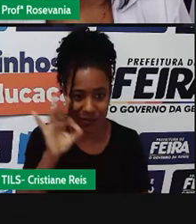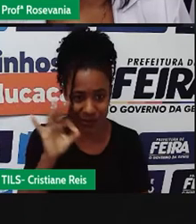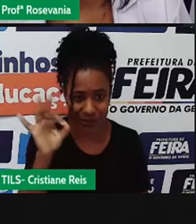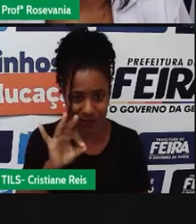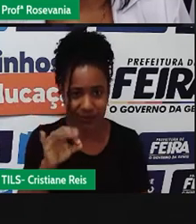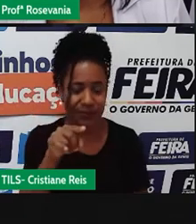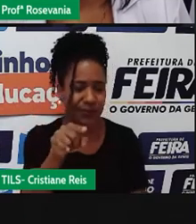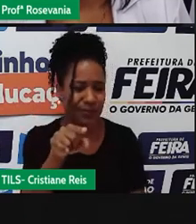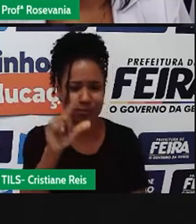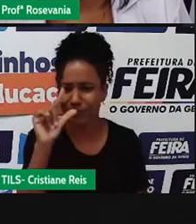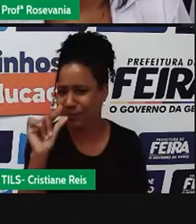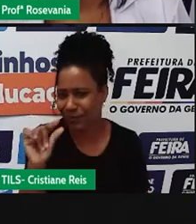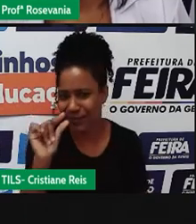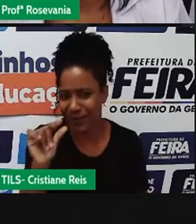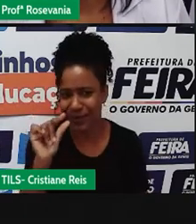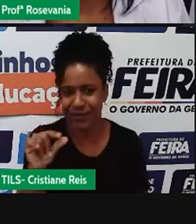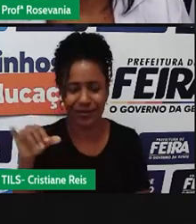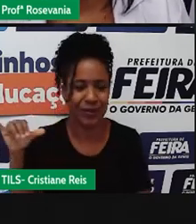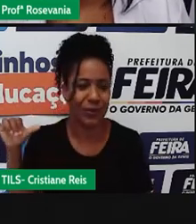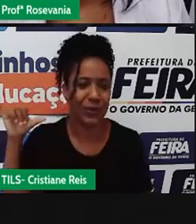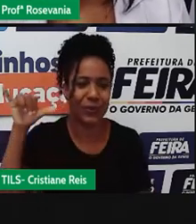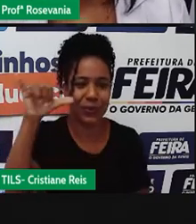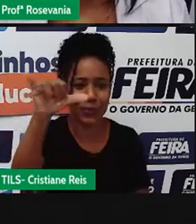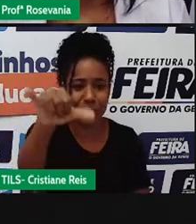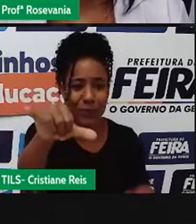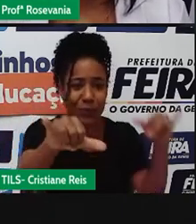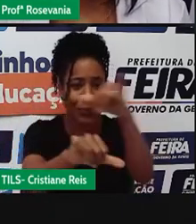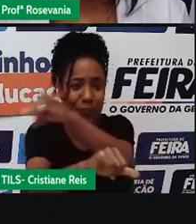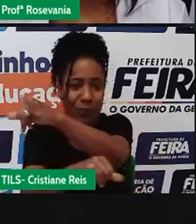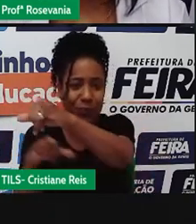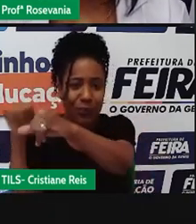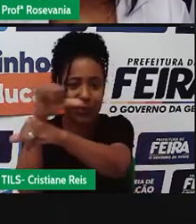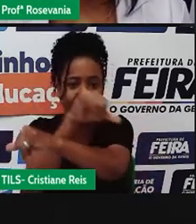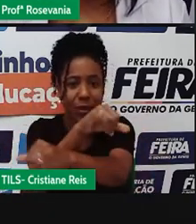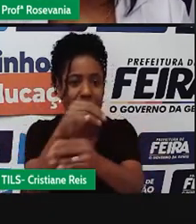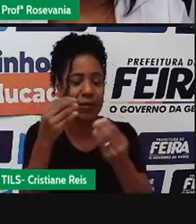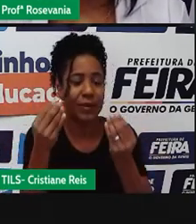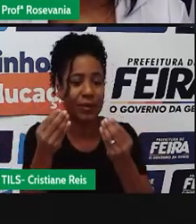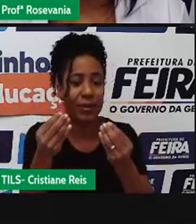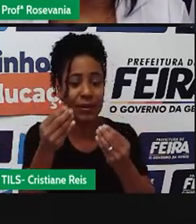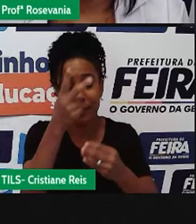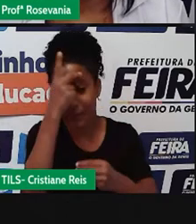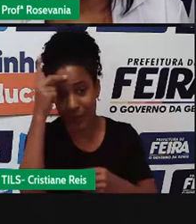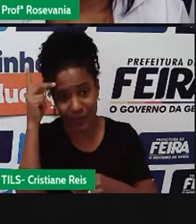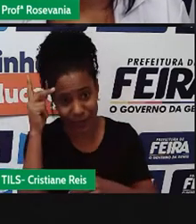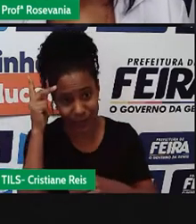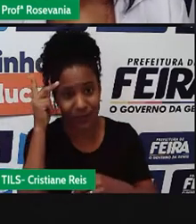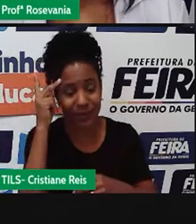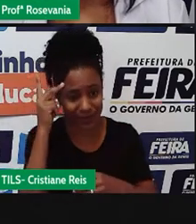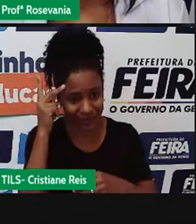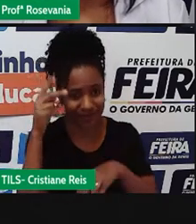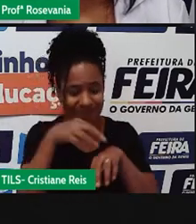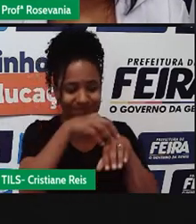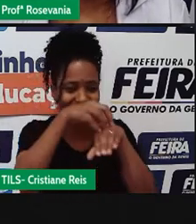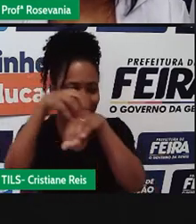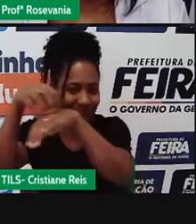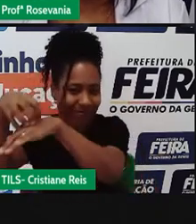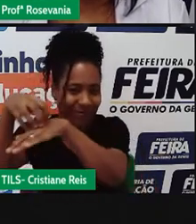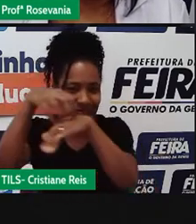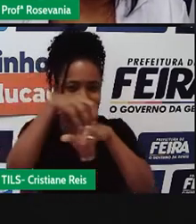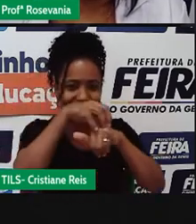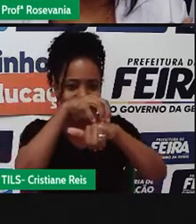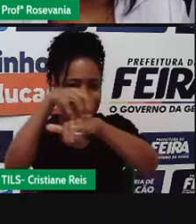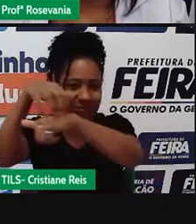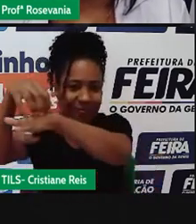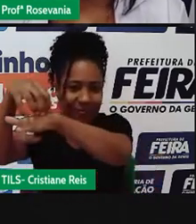transporte de pessoas, embora sejam transportadas, né, sejam transportados muitos produtos por eles, mas, é,